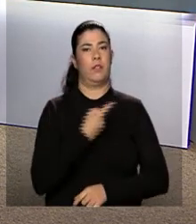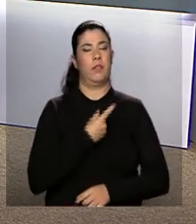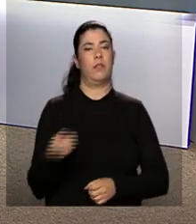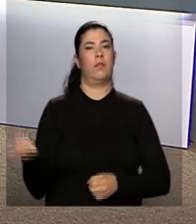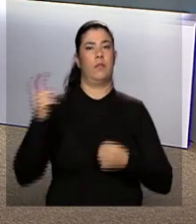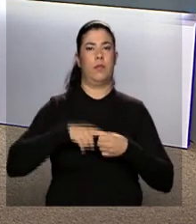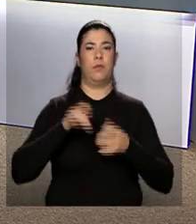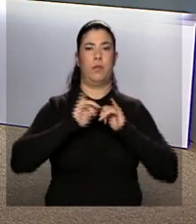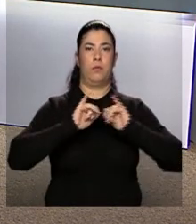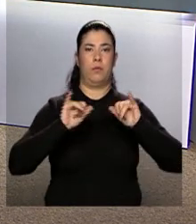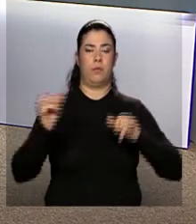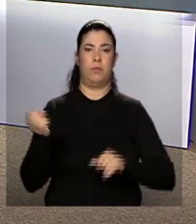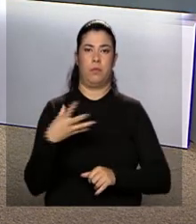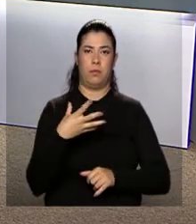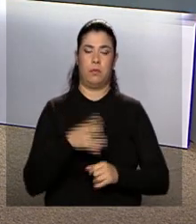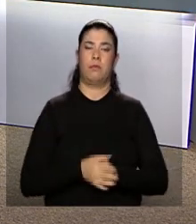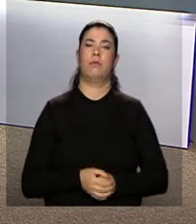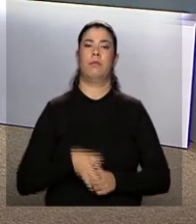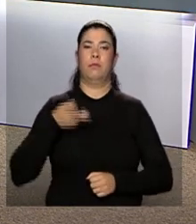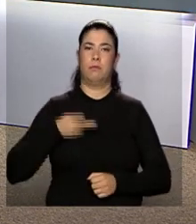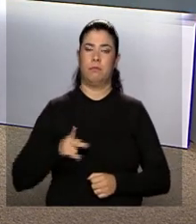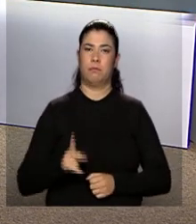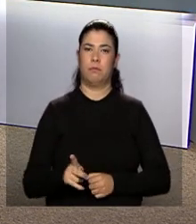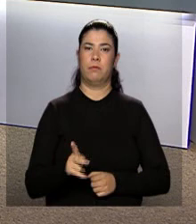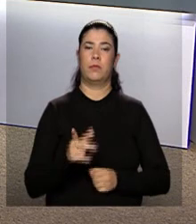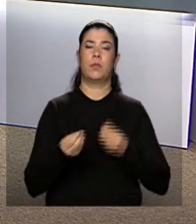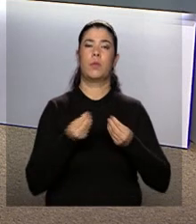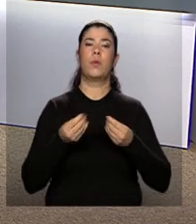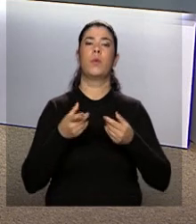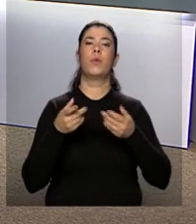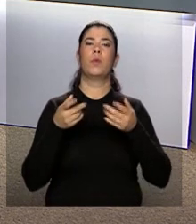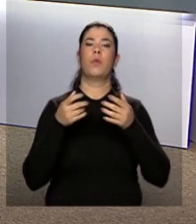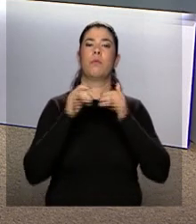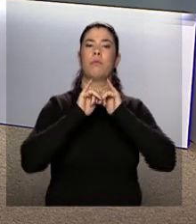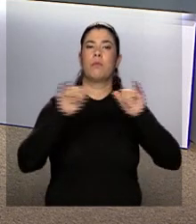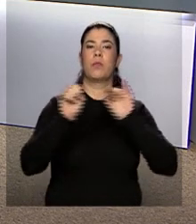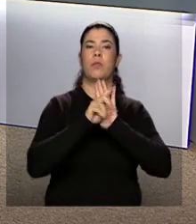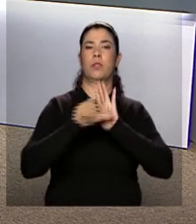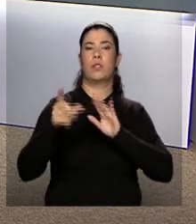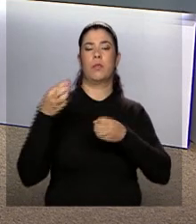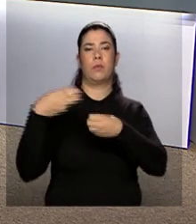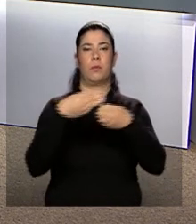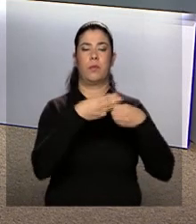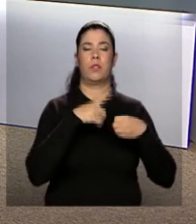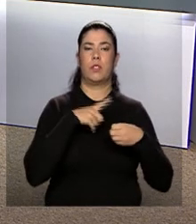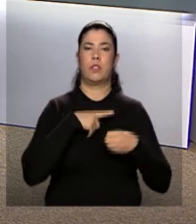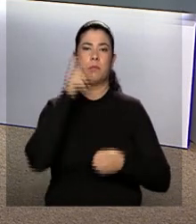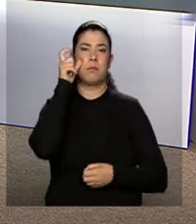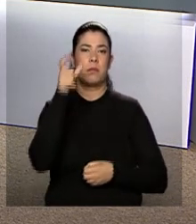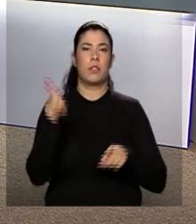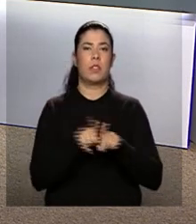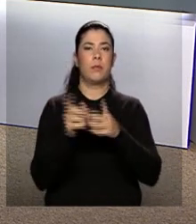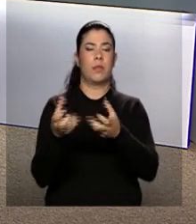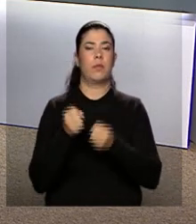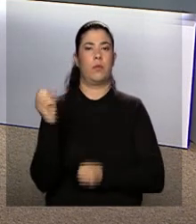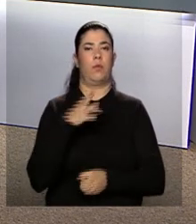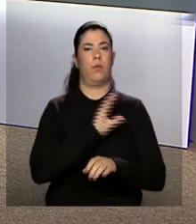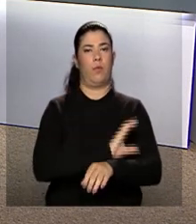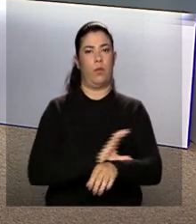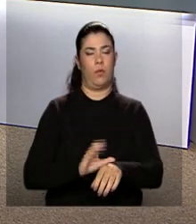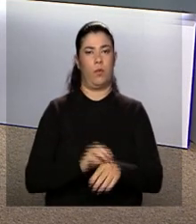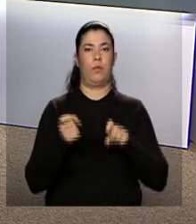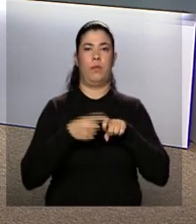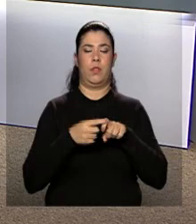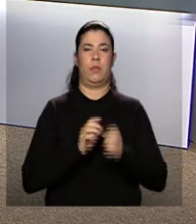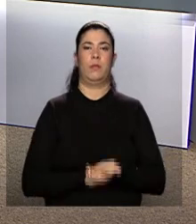podemos voltar a qualquer momento com outras informações sobre o anúncio do edital para municípios que têm o interesse em receber novos cursos